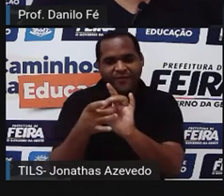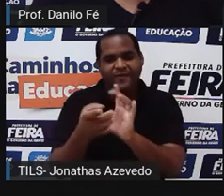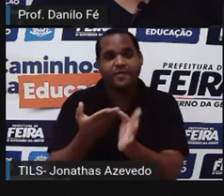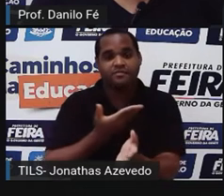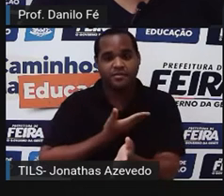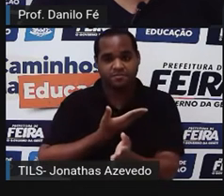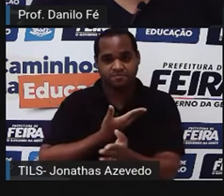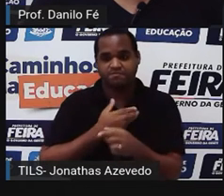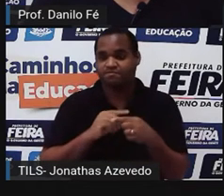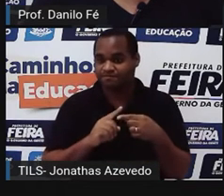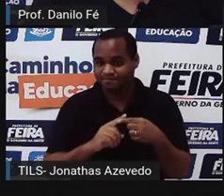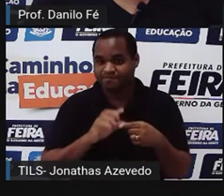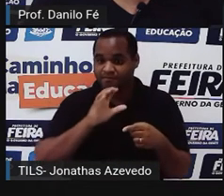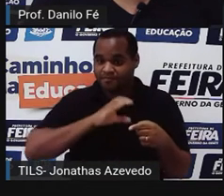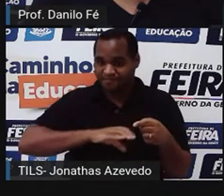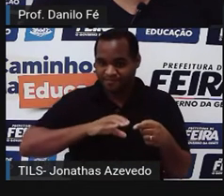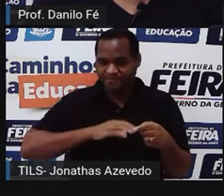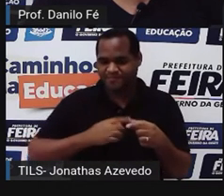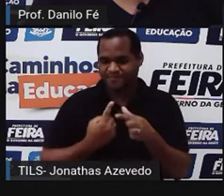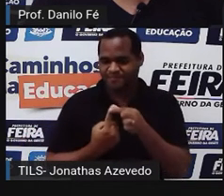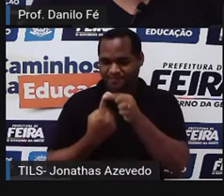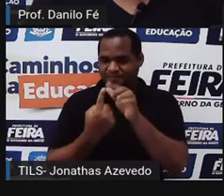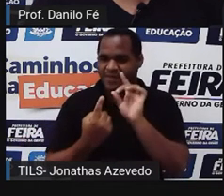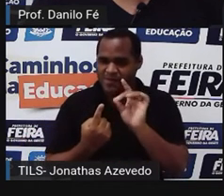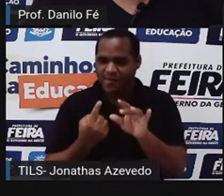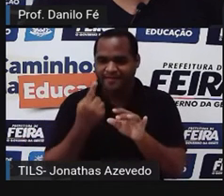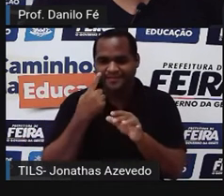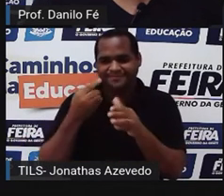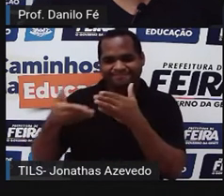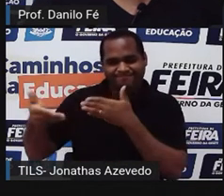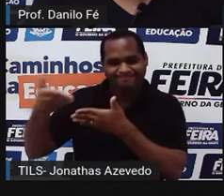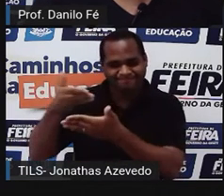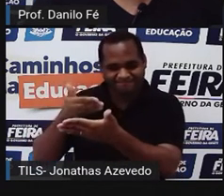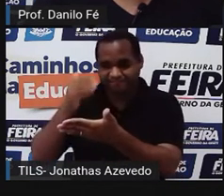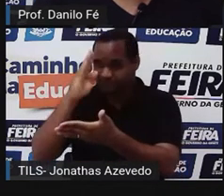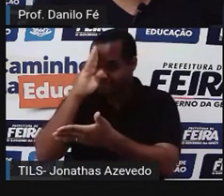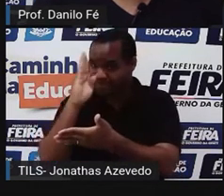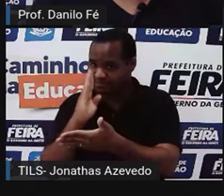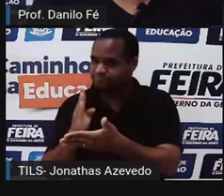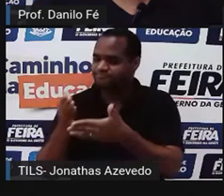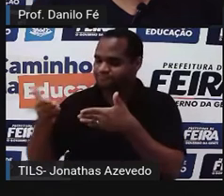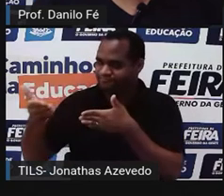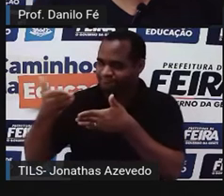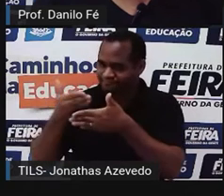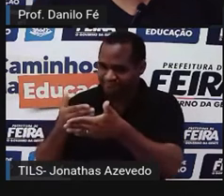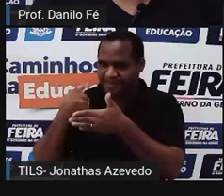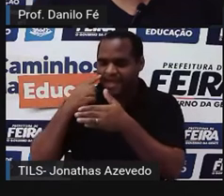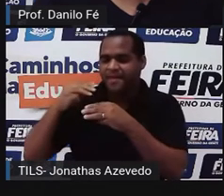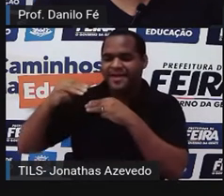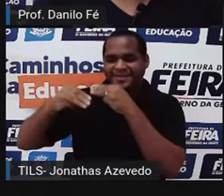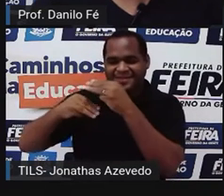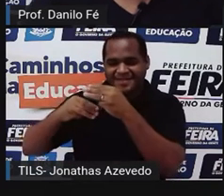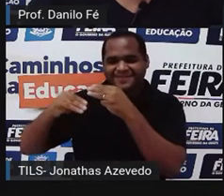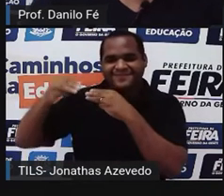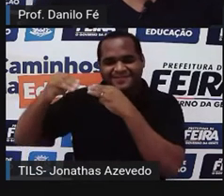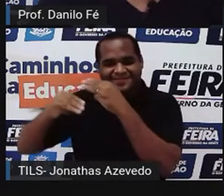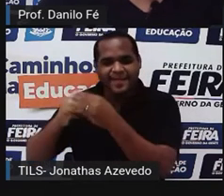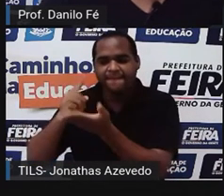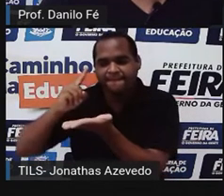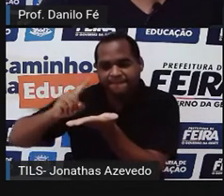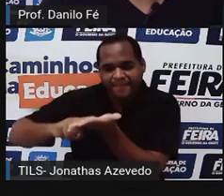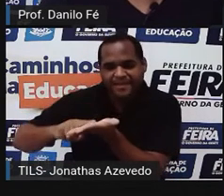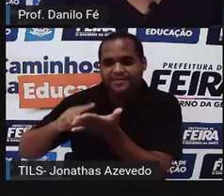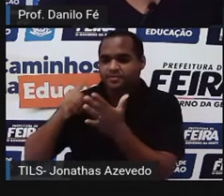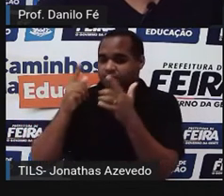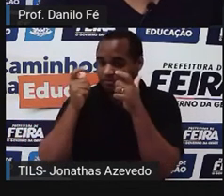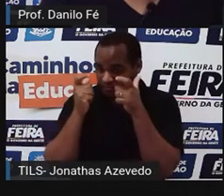Portugal era a única nação que podia comercializar com o Brasil. Lembra? Mercantilismo, pacto colonial. Agora o